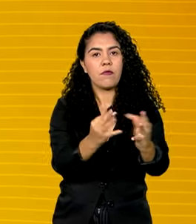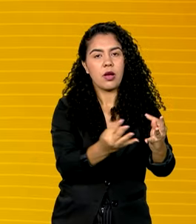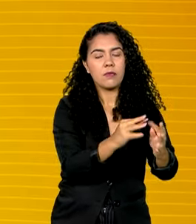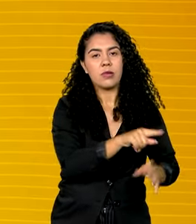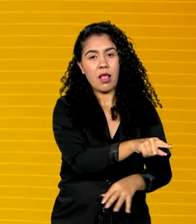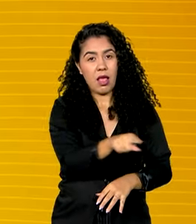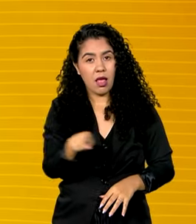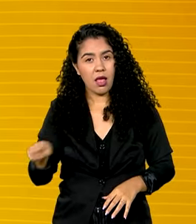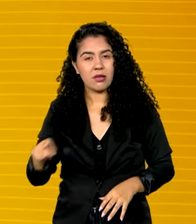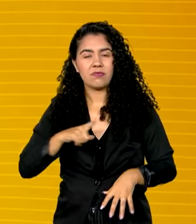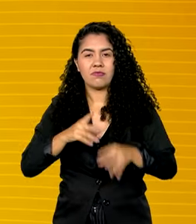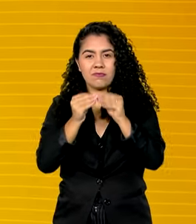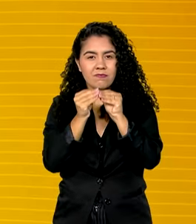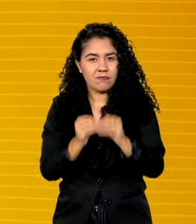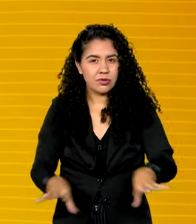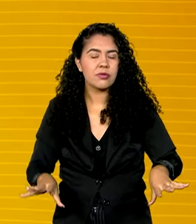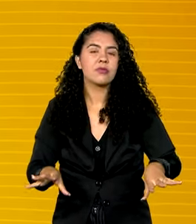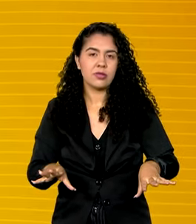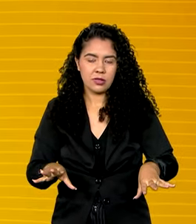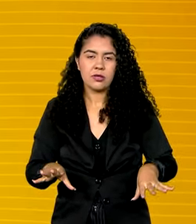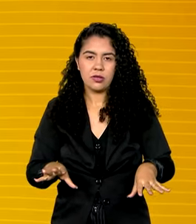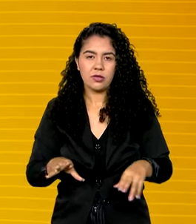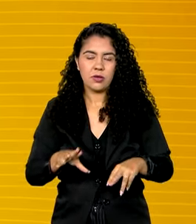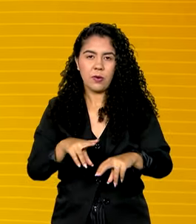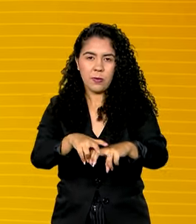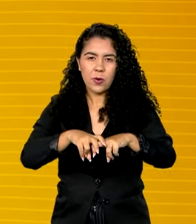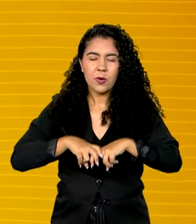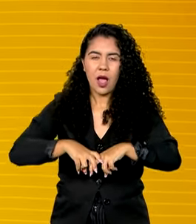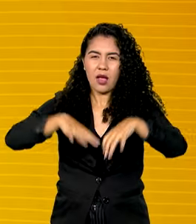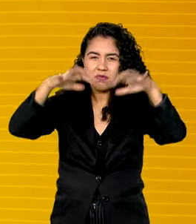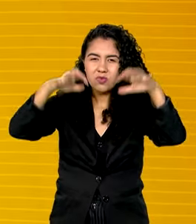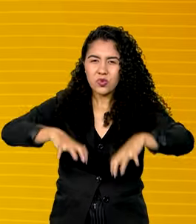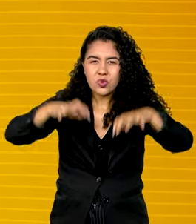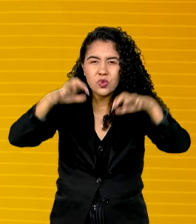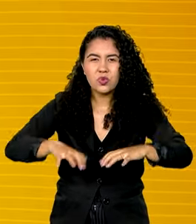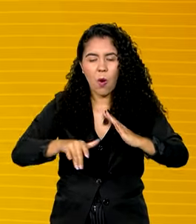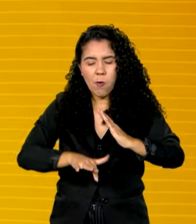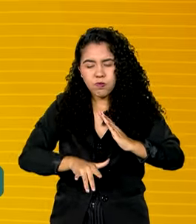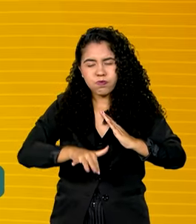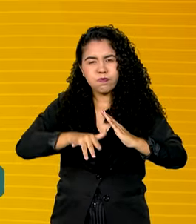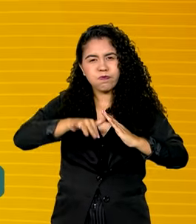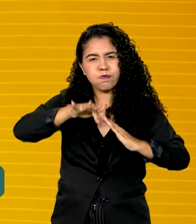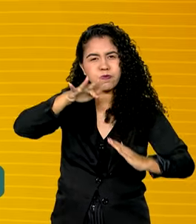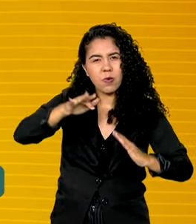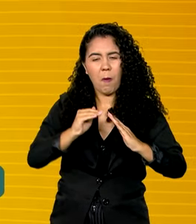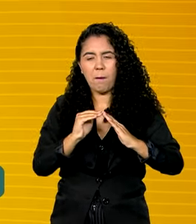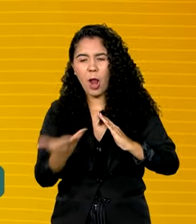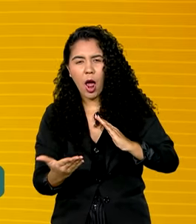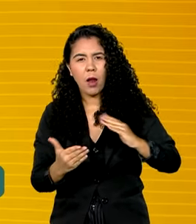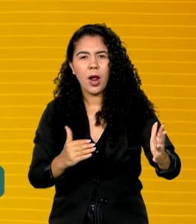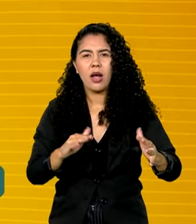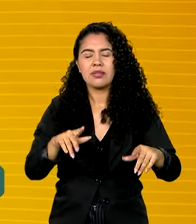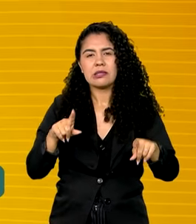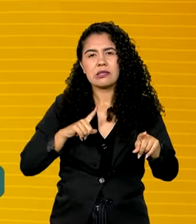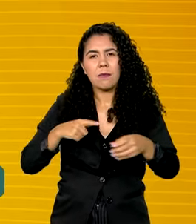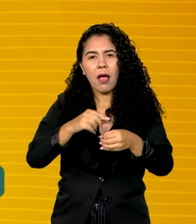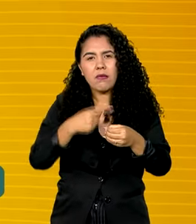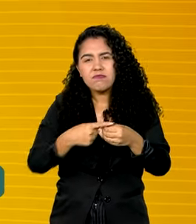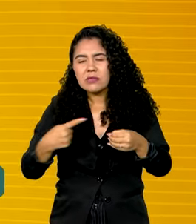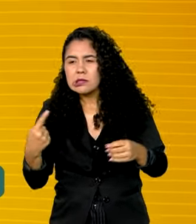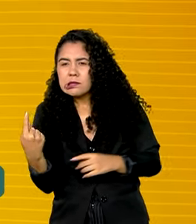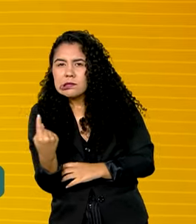foram atingidas diretamente pelas enchentes, outras que ficaram isoladas,